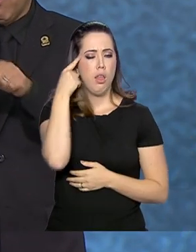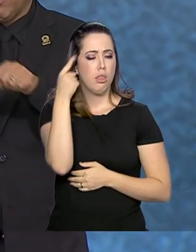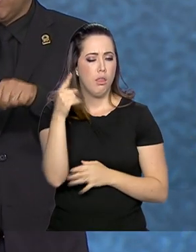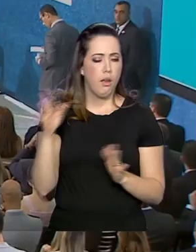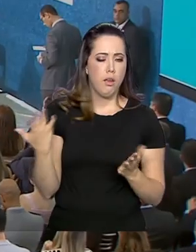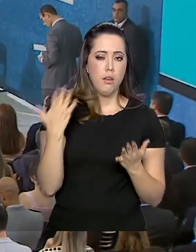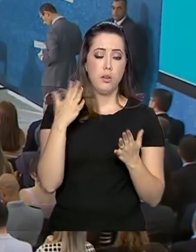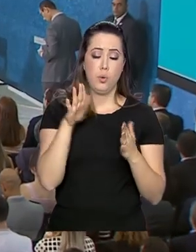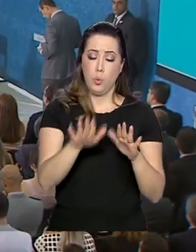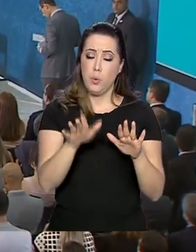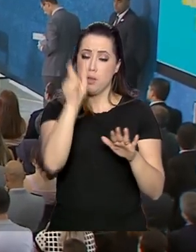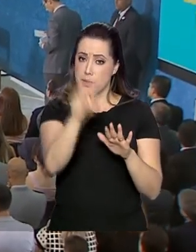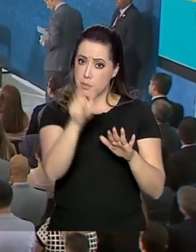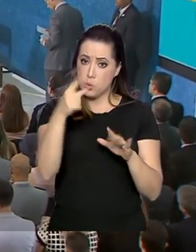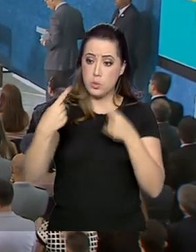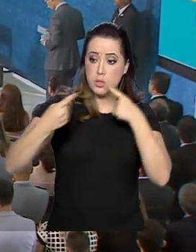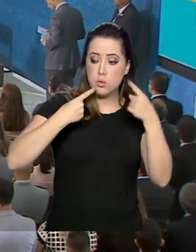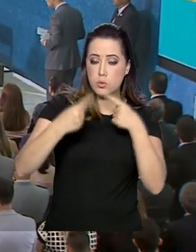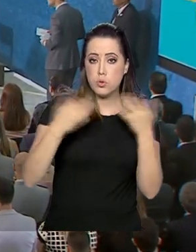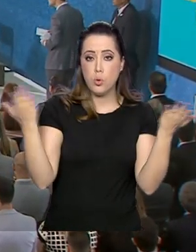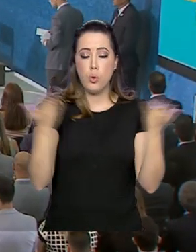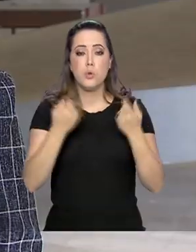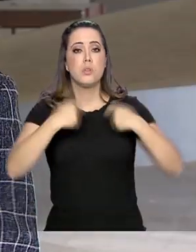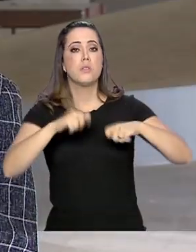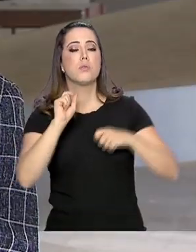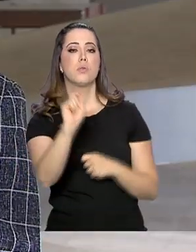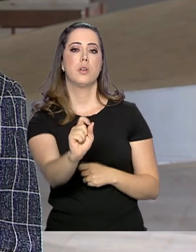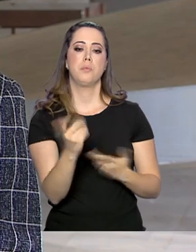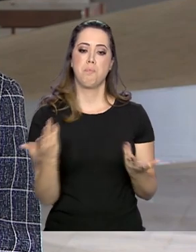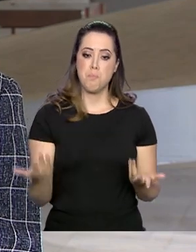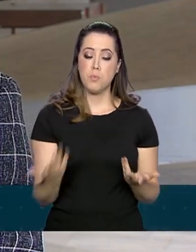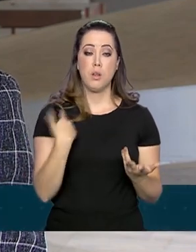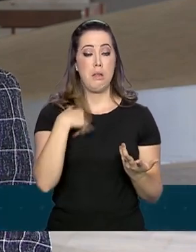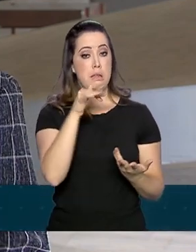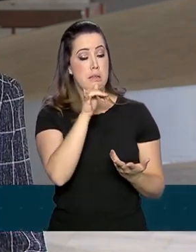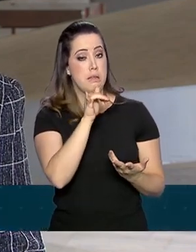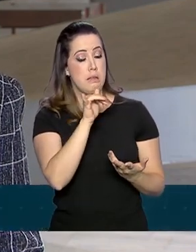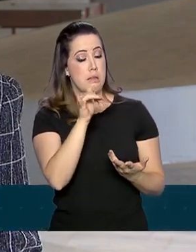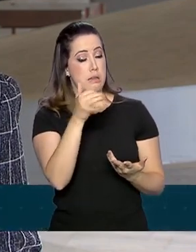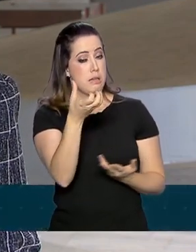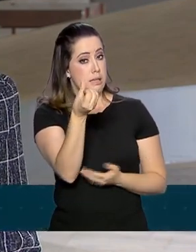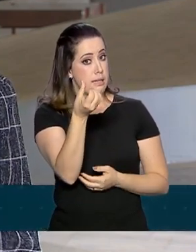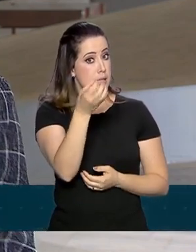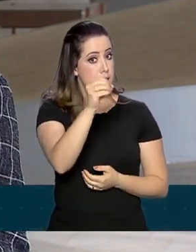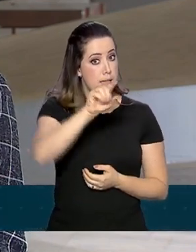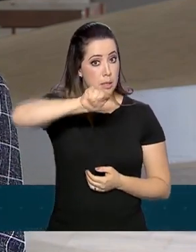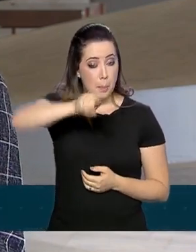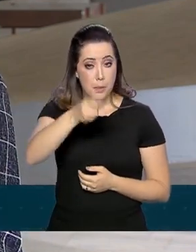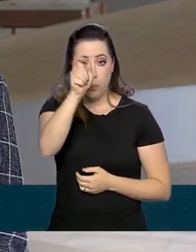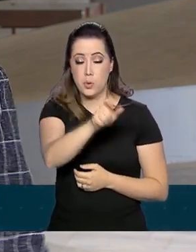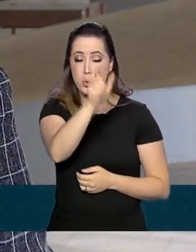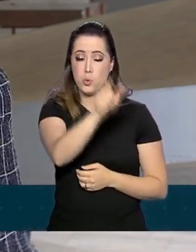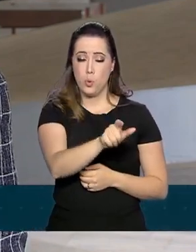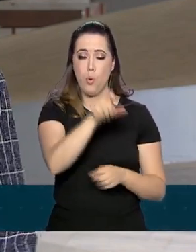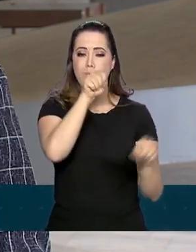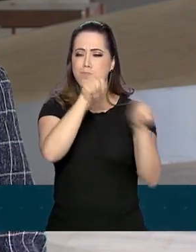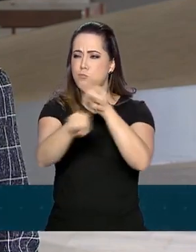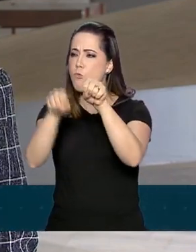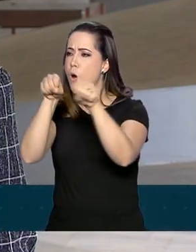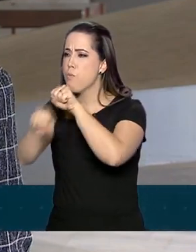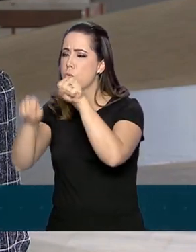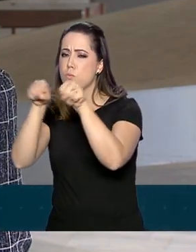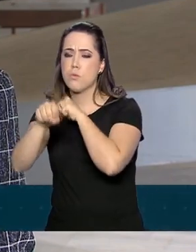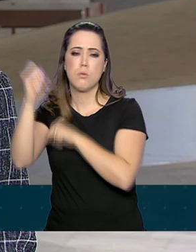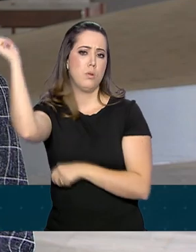necessidades atuais da segurança pública. Com o registro de 60 mil homicídios por ano no país, o